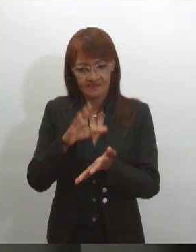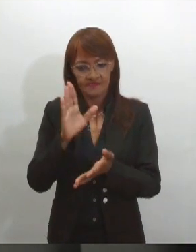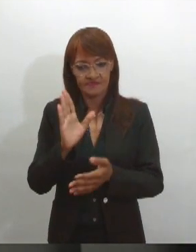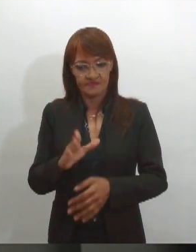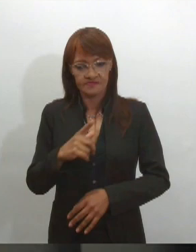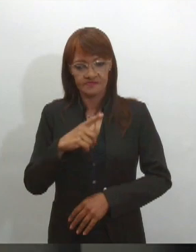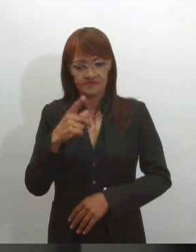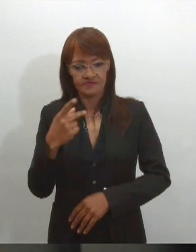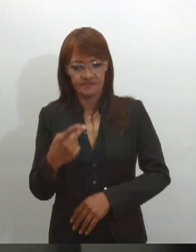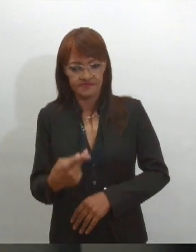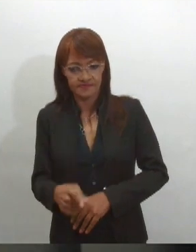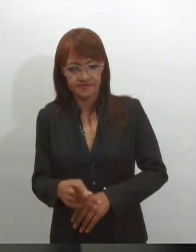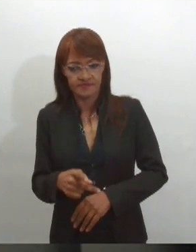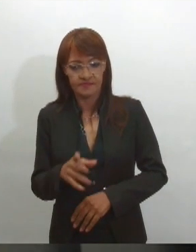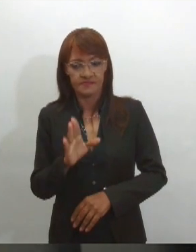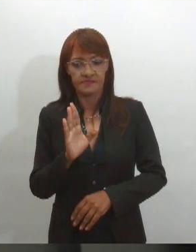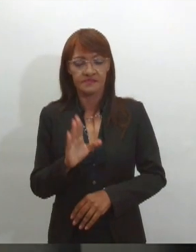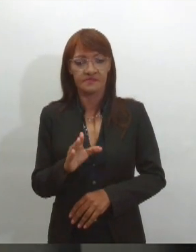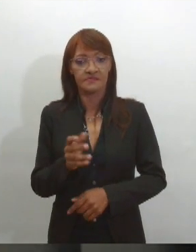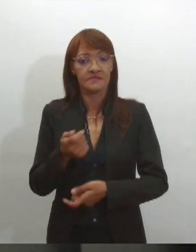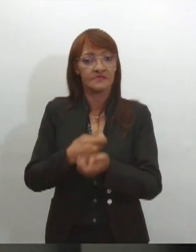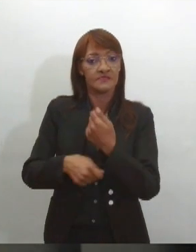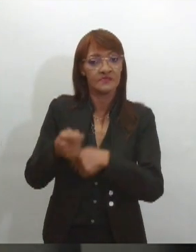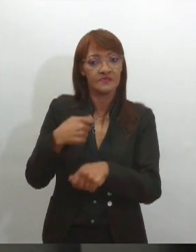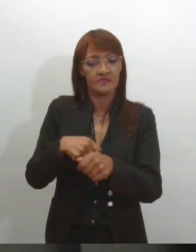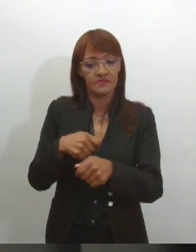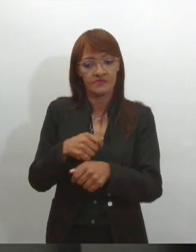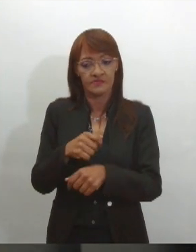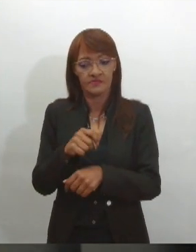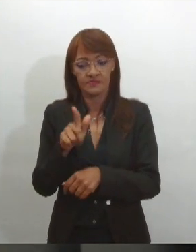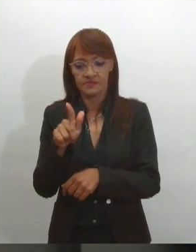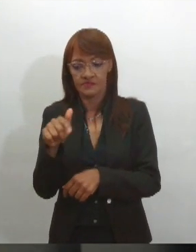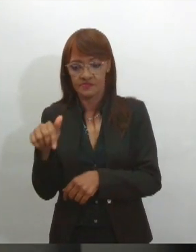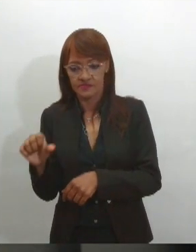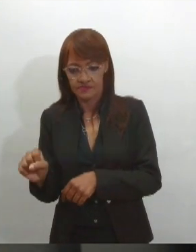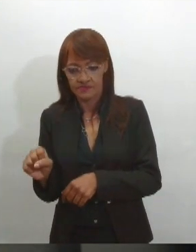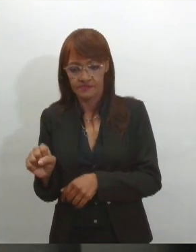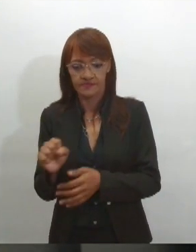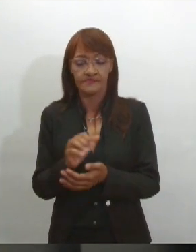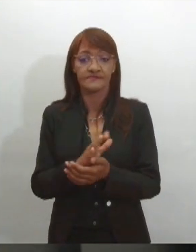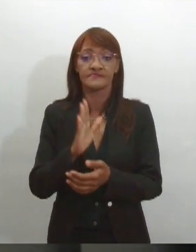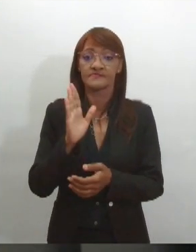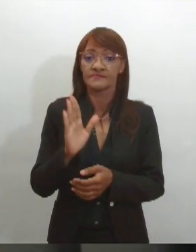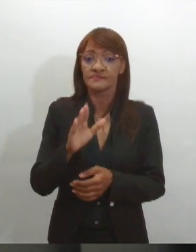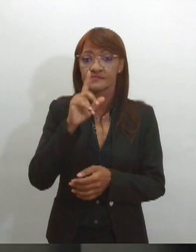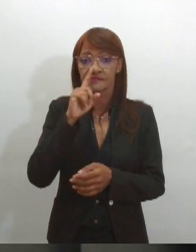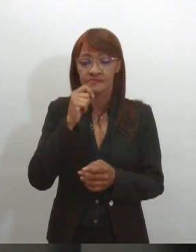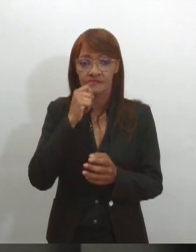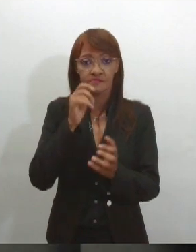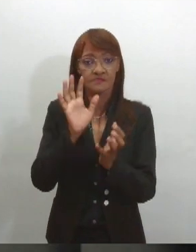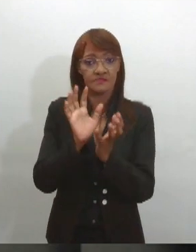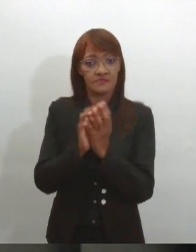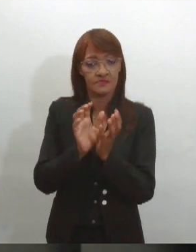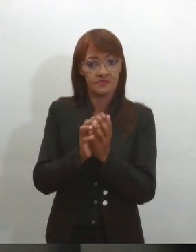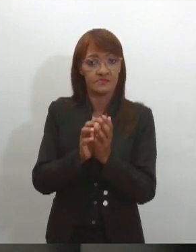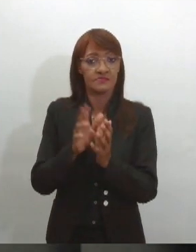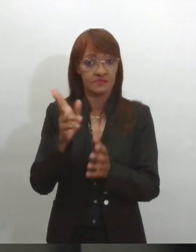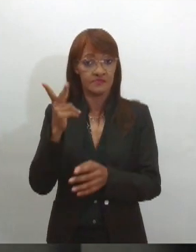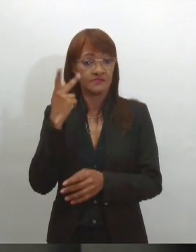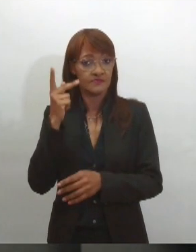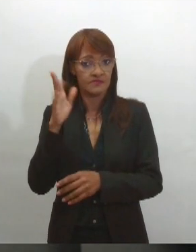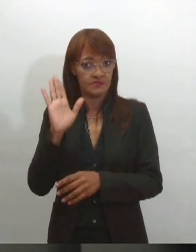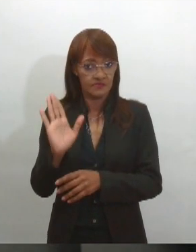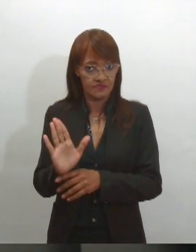e Estudos Socioeconômicos, o Diese. Depois de Aracaju, Recife e João Pessoa foram as capitais que também registraram os